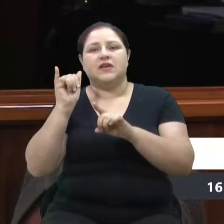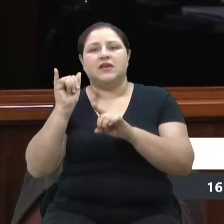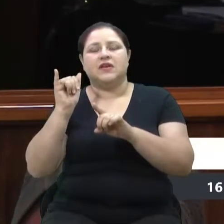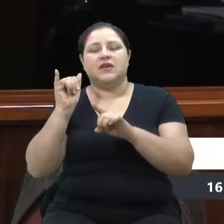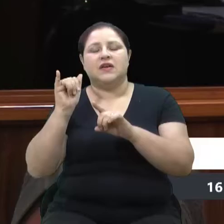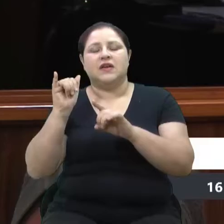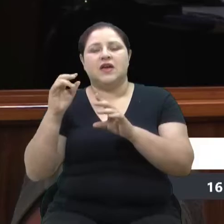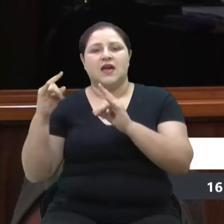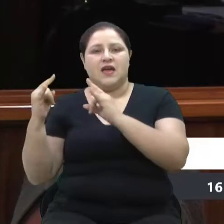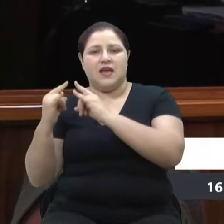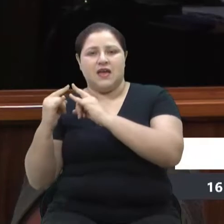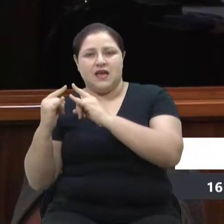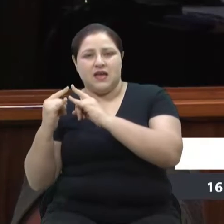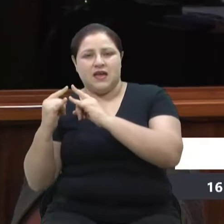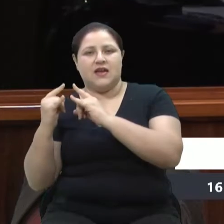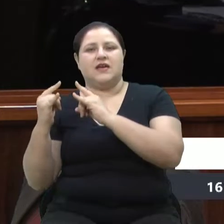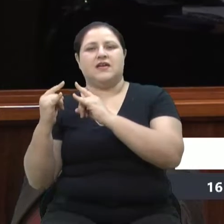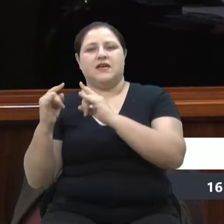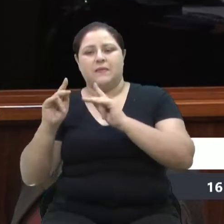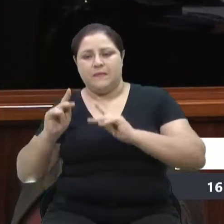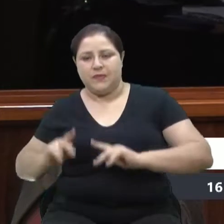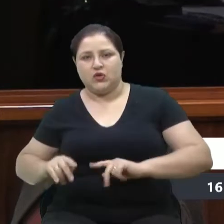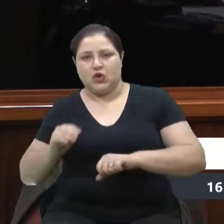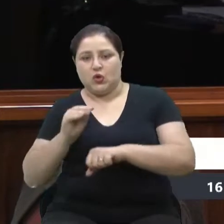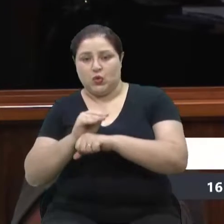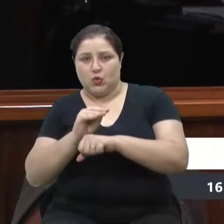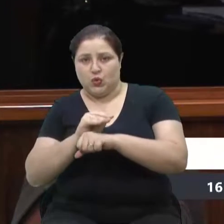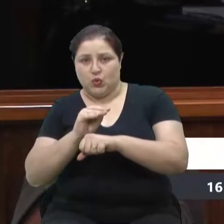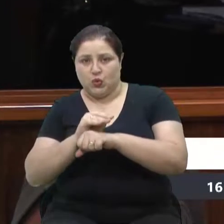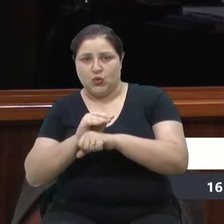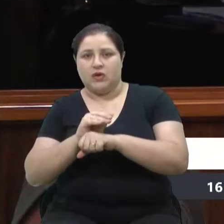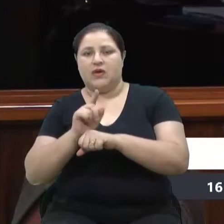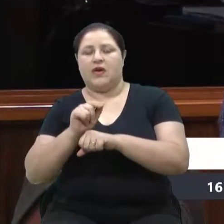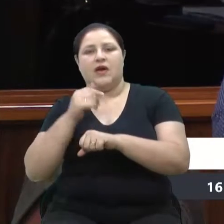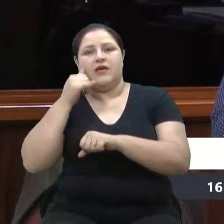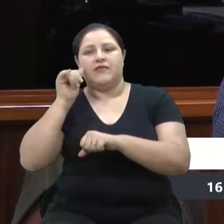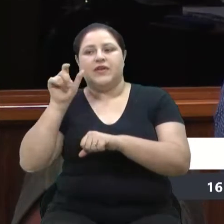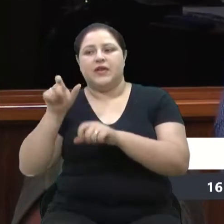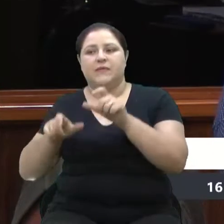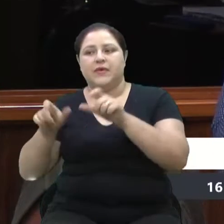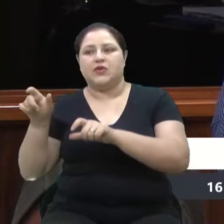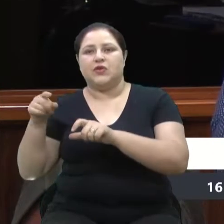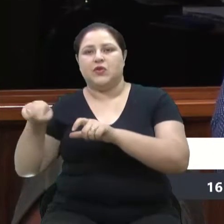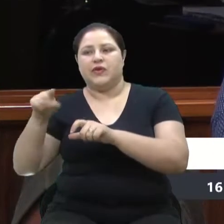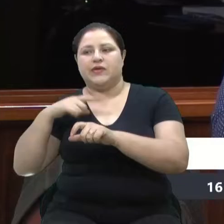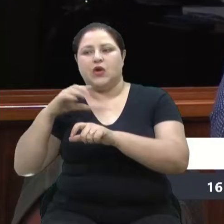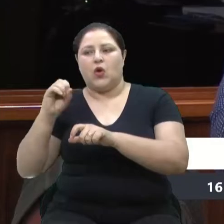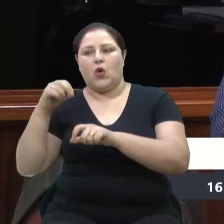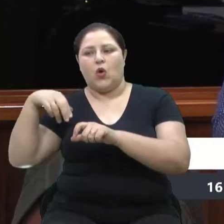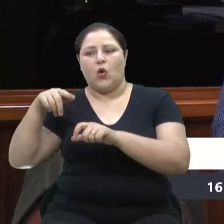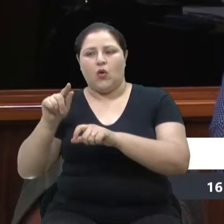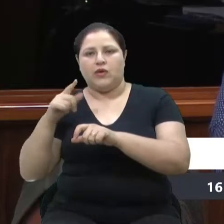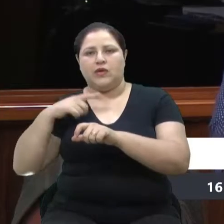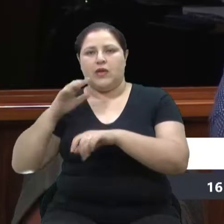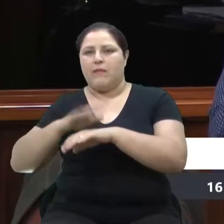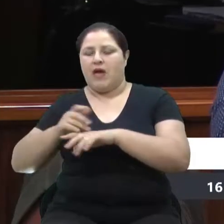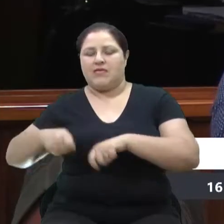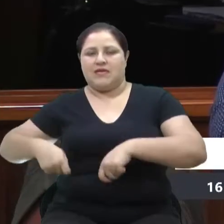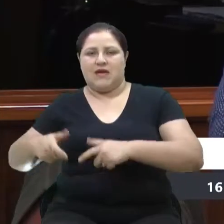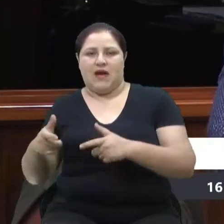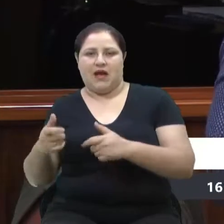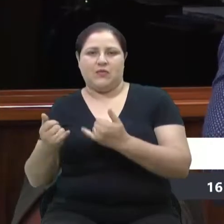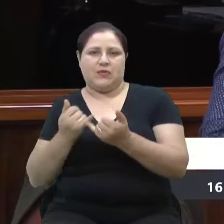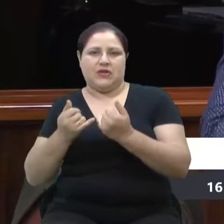hercúleo que deveria ser do poder público. Eu sei que na questão da chipagem, por exemplo, nós não vamos esperar que as ONGs,